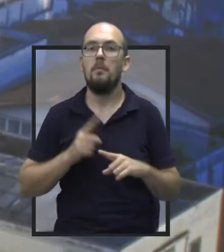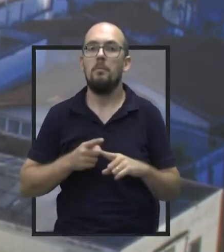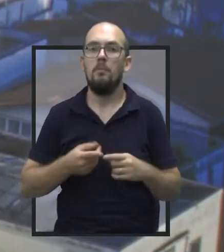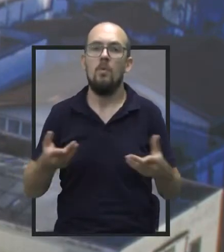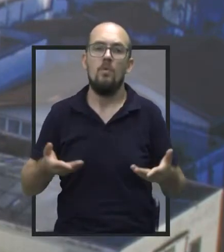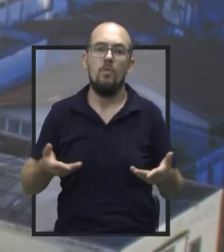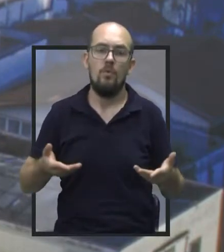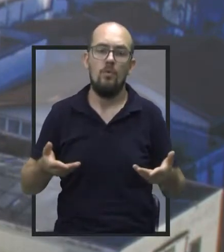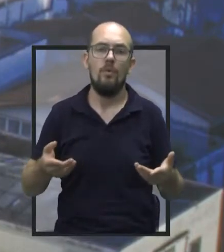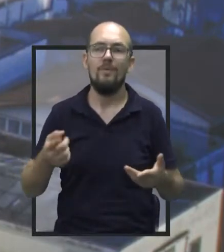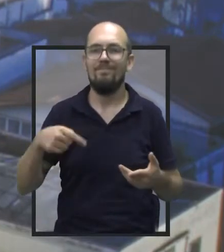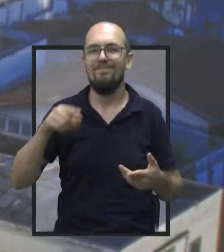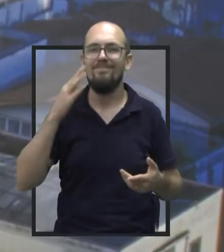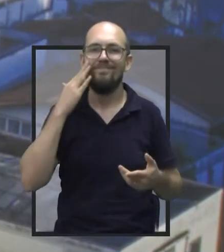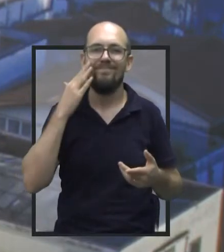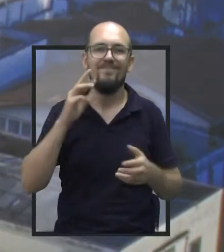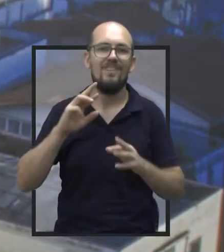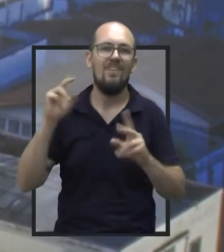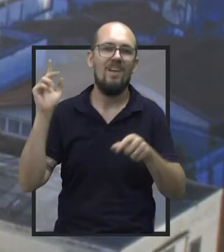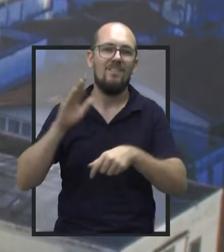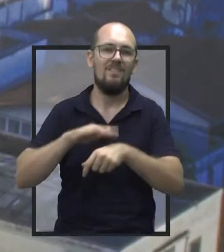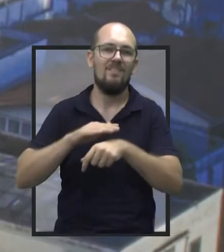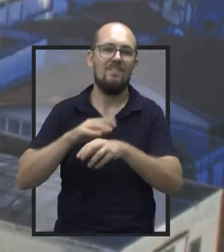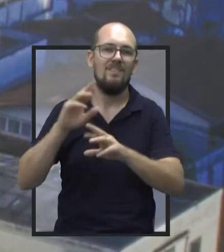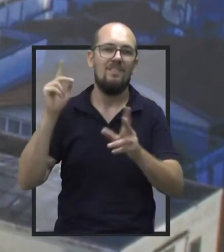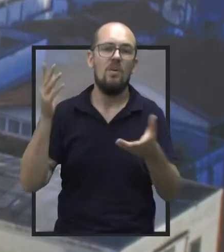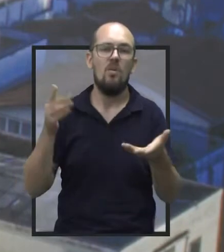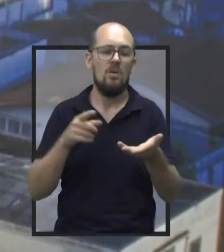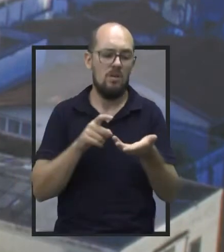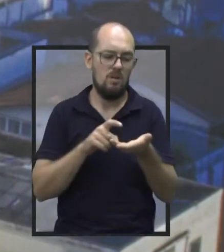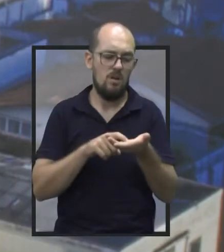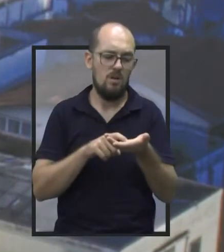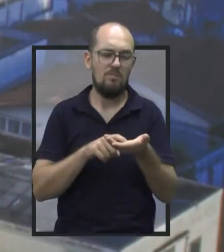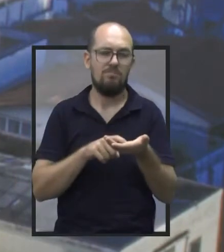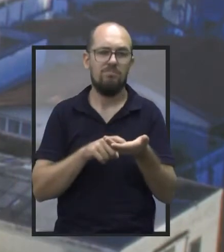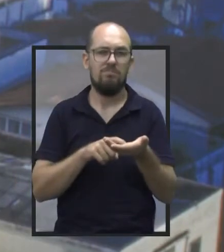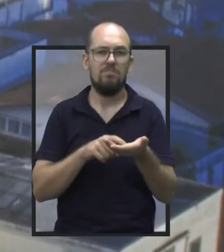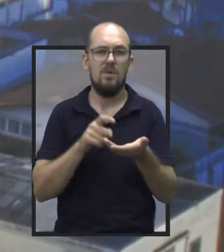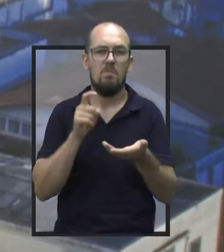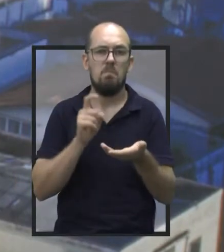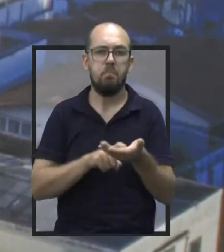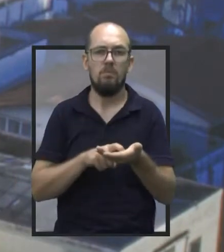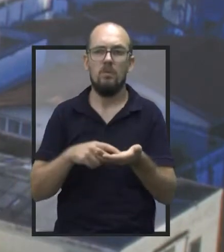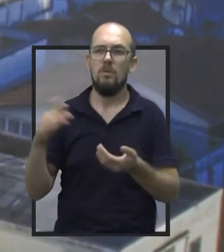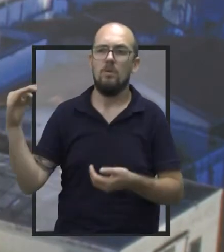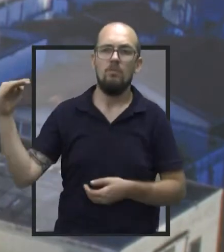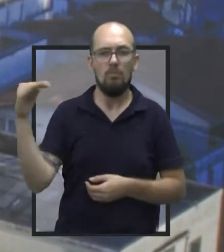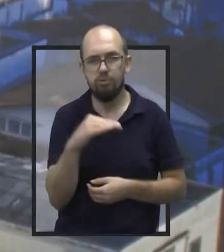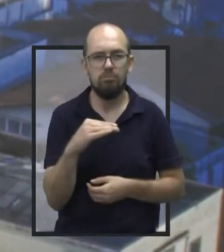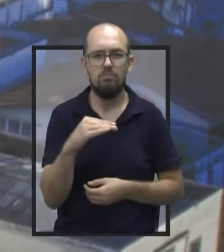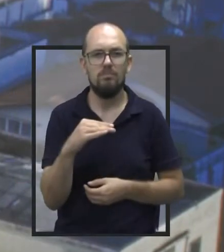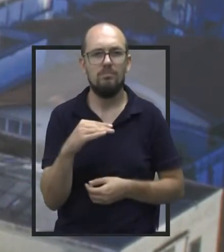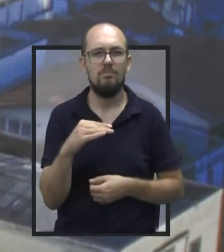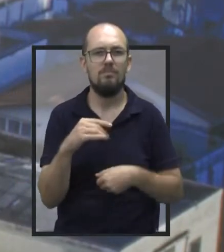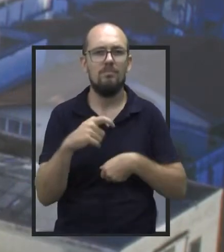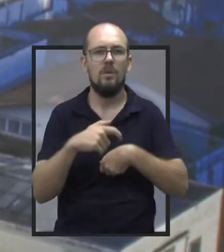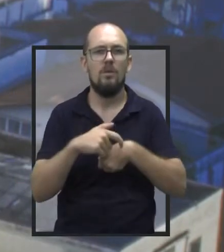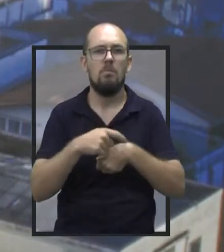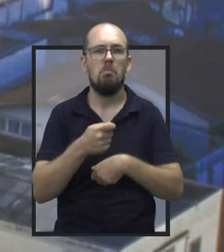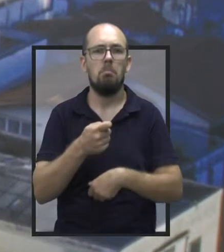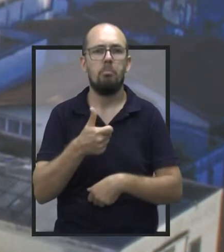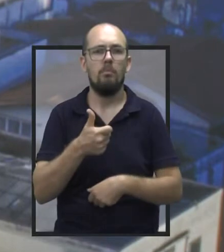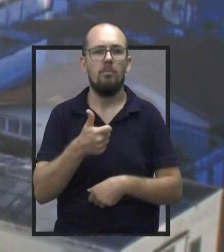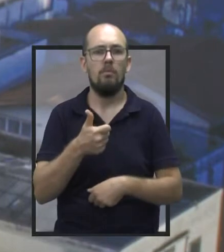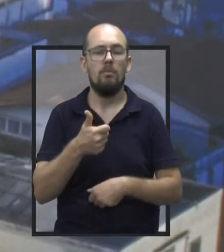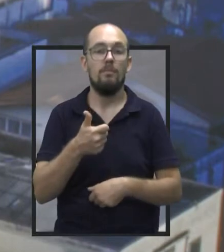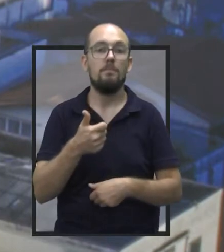os tempos hoje é diferente. Hoje nós temos aplicativos, a locomoção ficou muito mais fácil. E realmente a